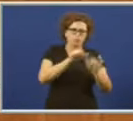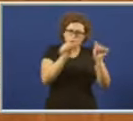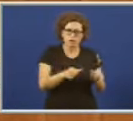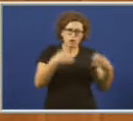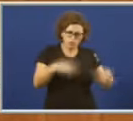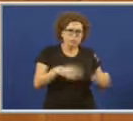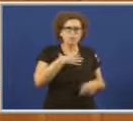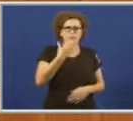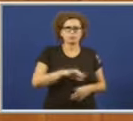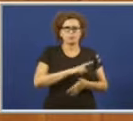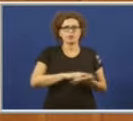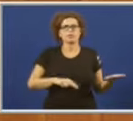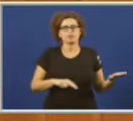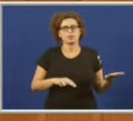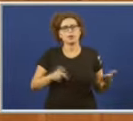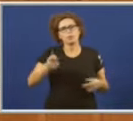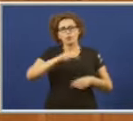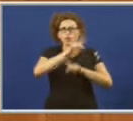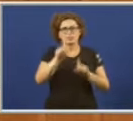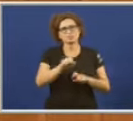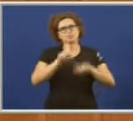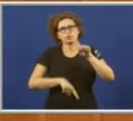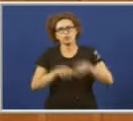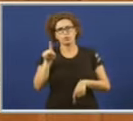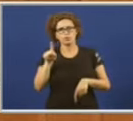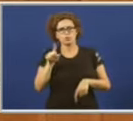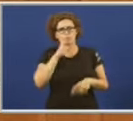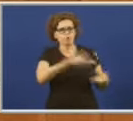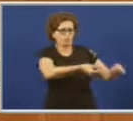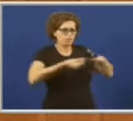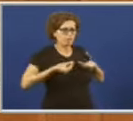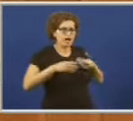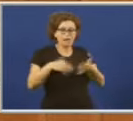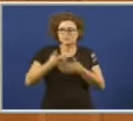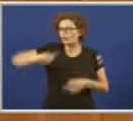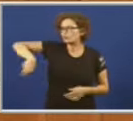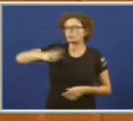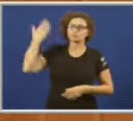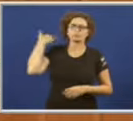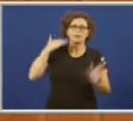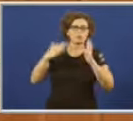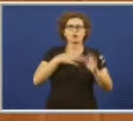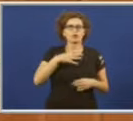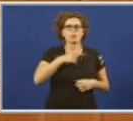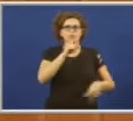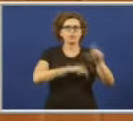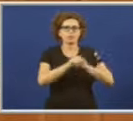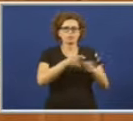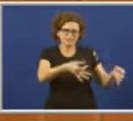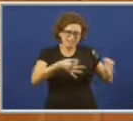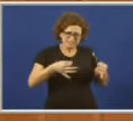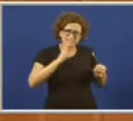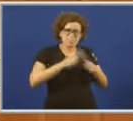É cuestionar o que nos veu dado sobre o que moitas de nós nin sequera puidemos decidir unha ameaza.